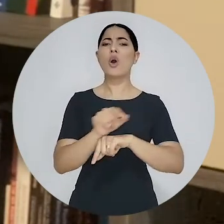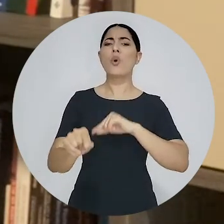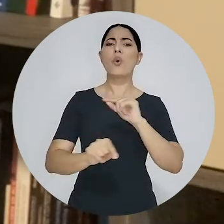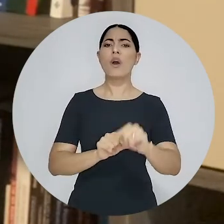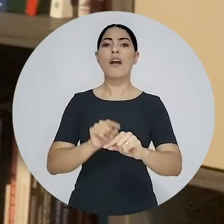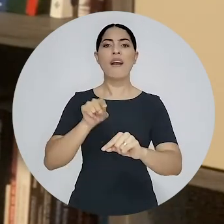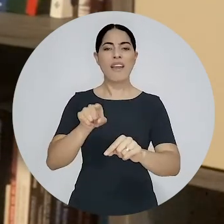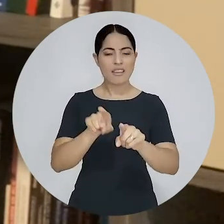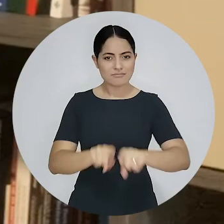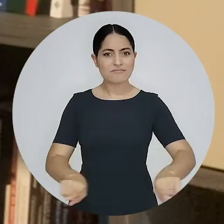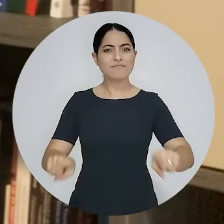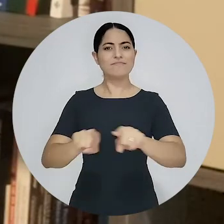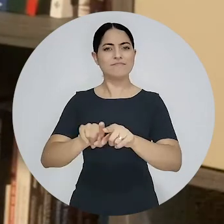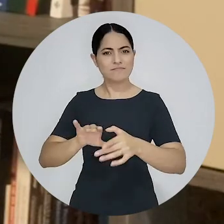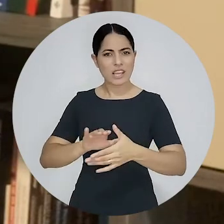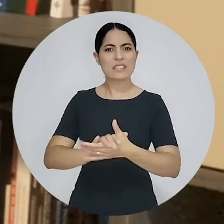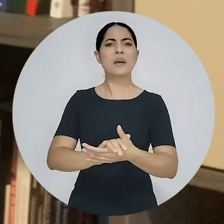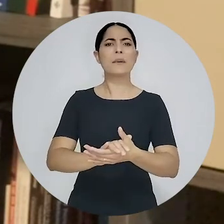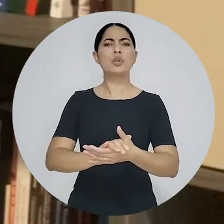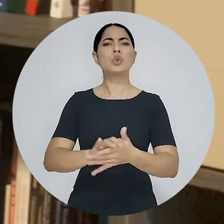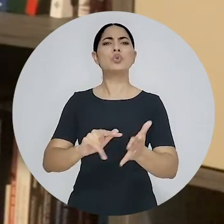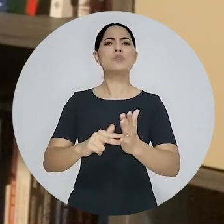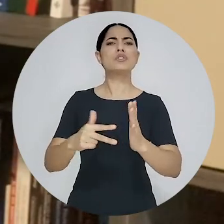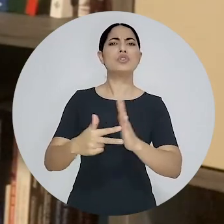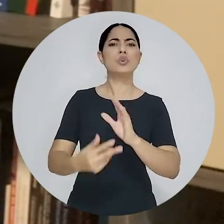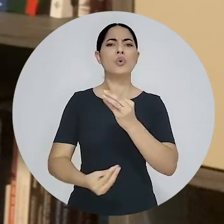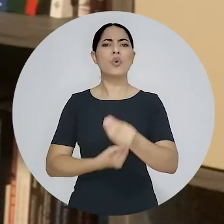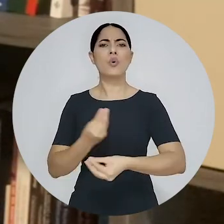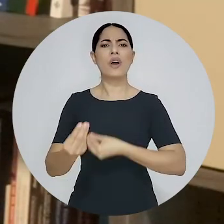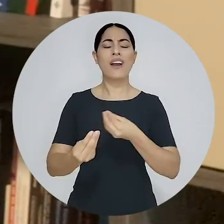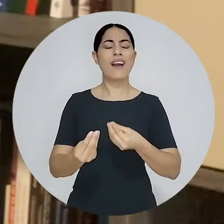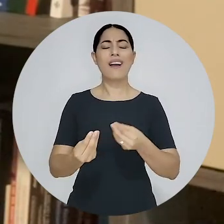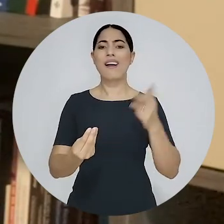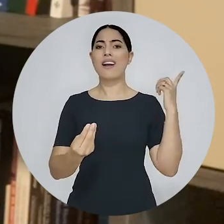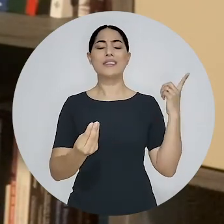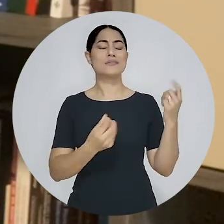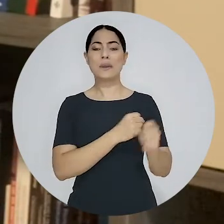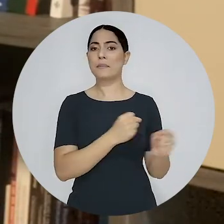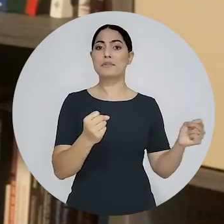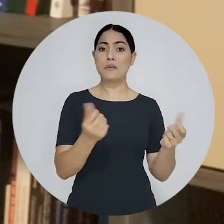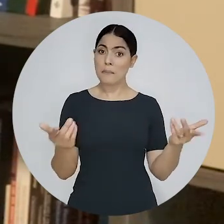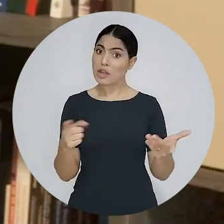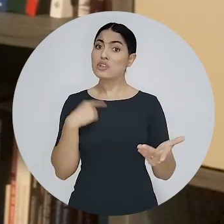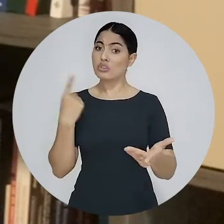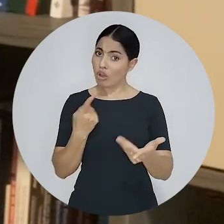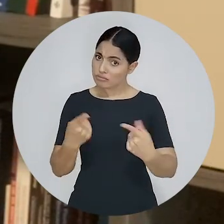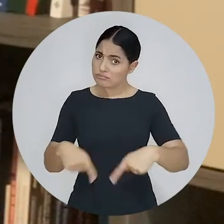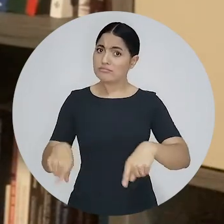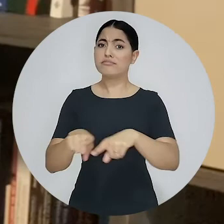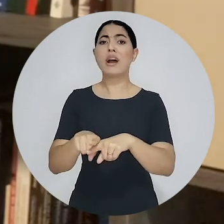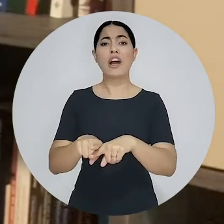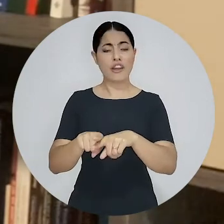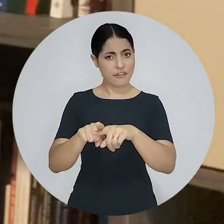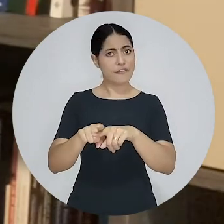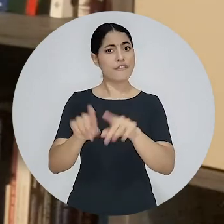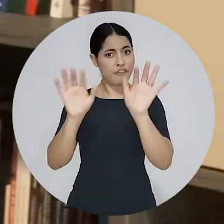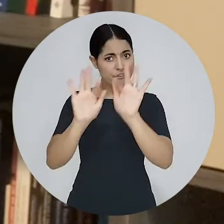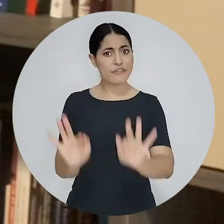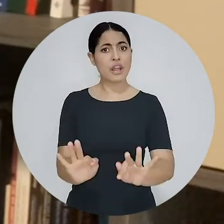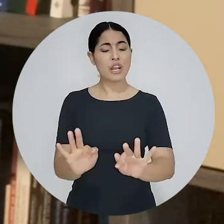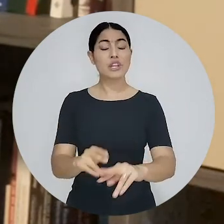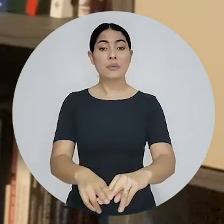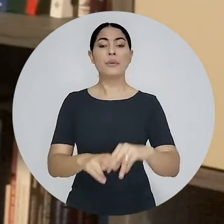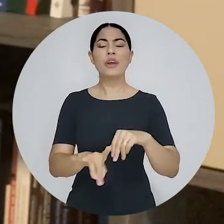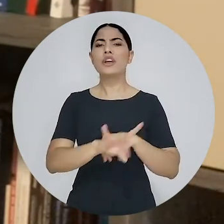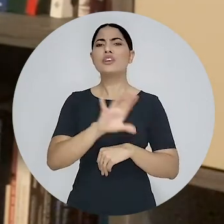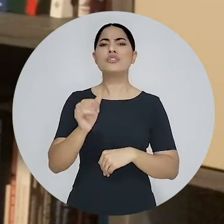casamento, é uma concatenação nem sempre possível, mas que para nós foi muito importante e muito feliz. E também, porque no